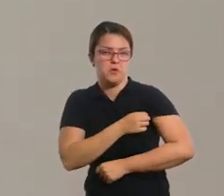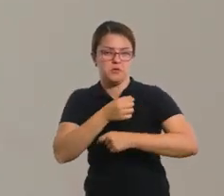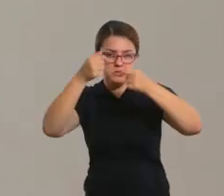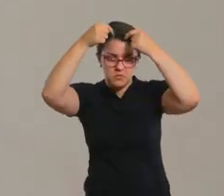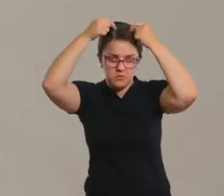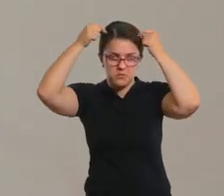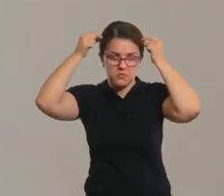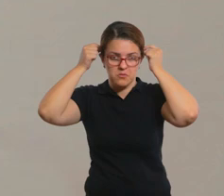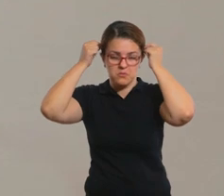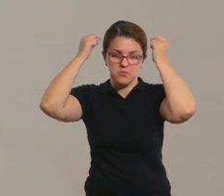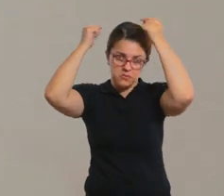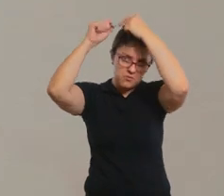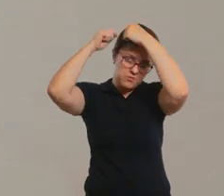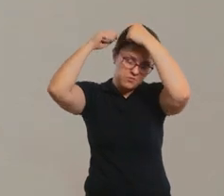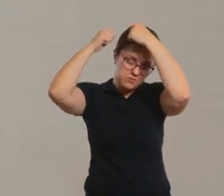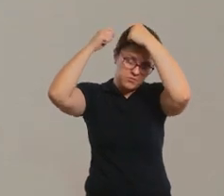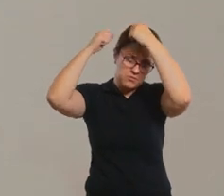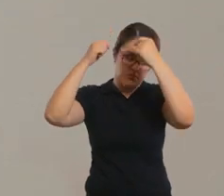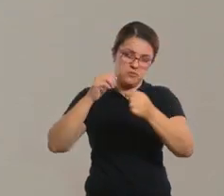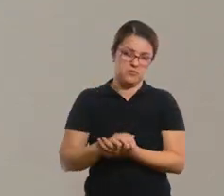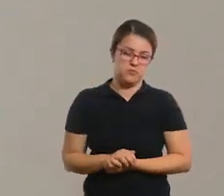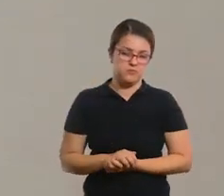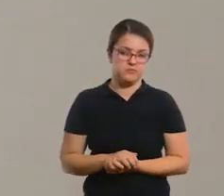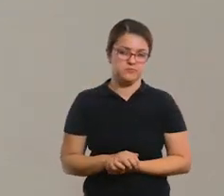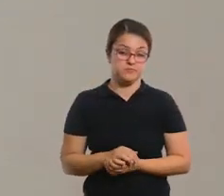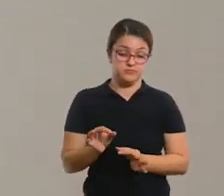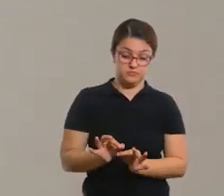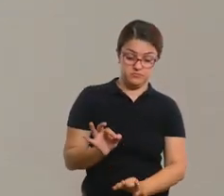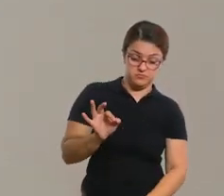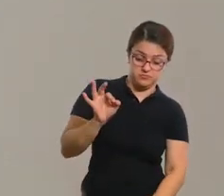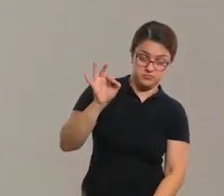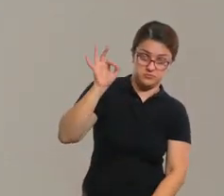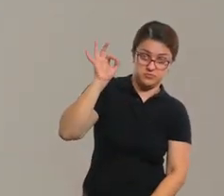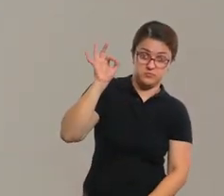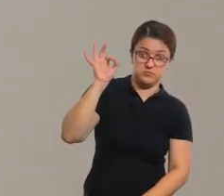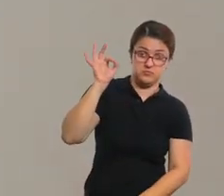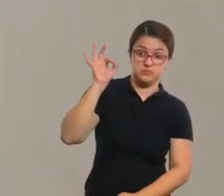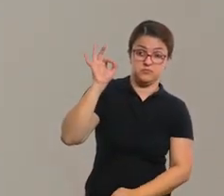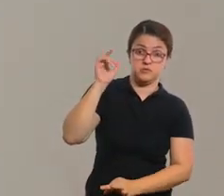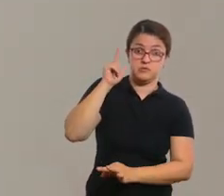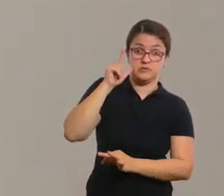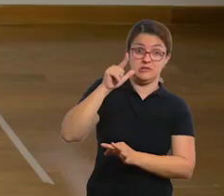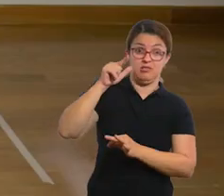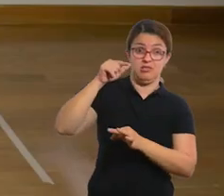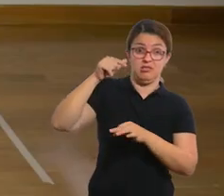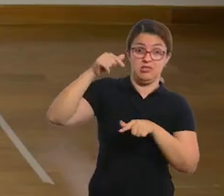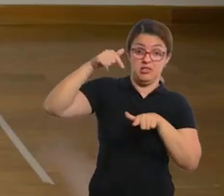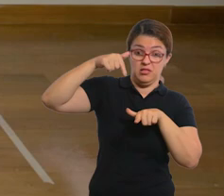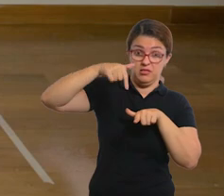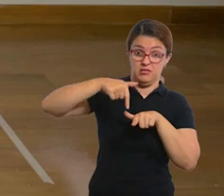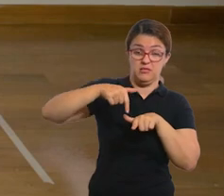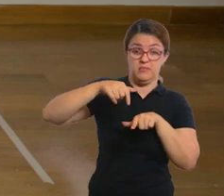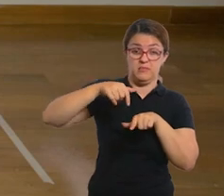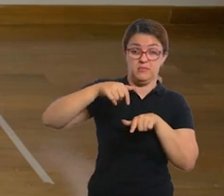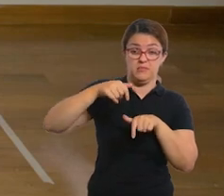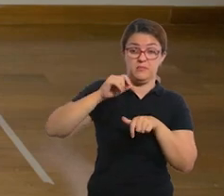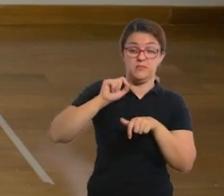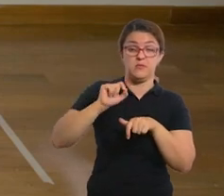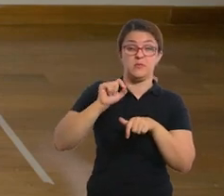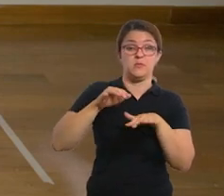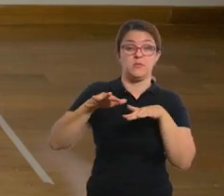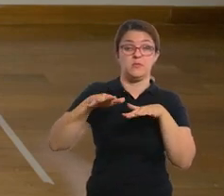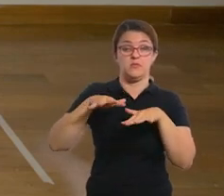na tiara, dá certo, tá? Mas tem que ser no lugar alto. E o barbante tem que ser cumprido o suficiente para que ele alcance no chão, porque a